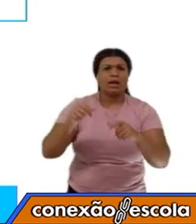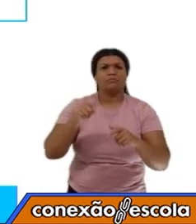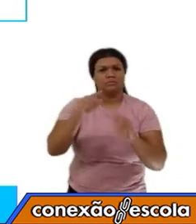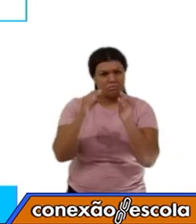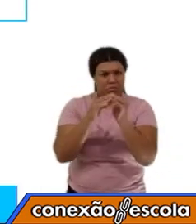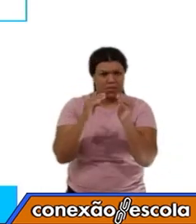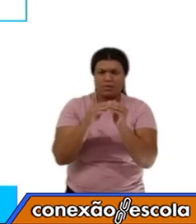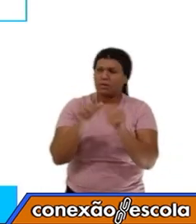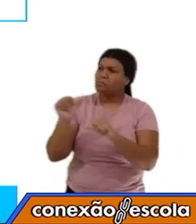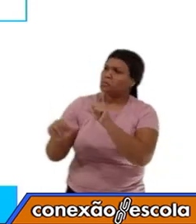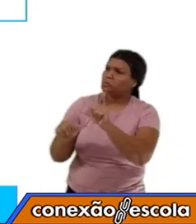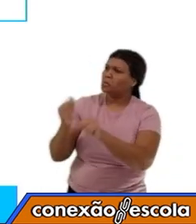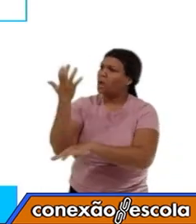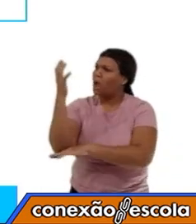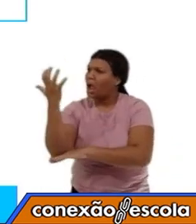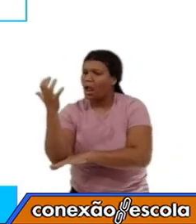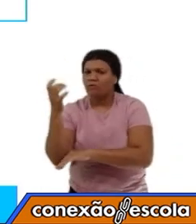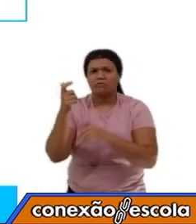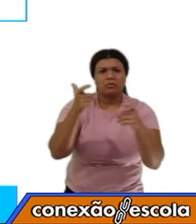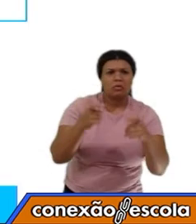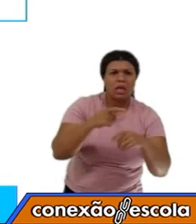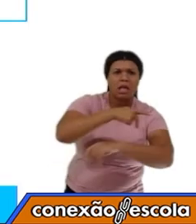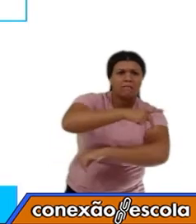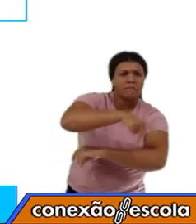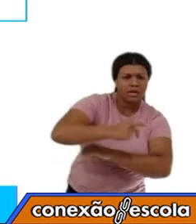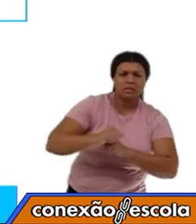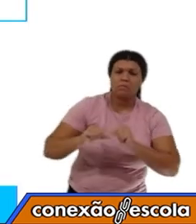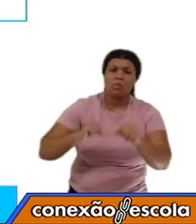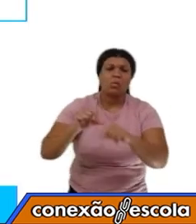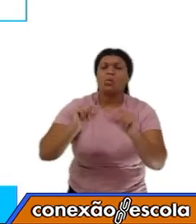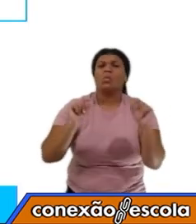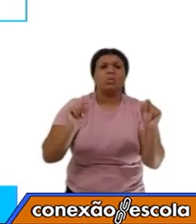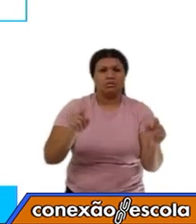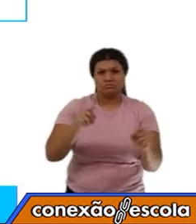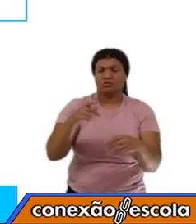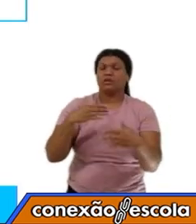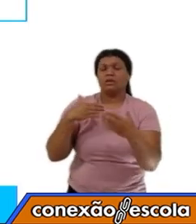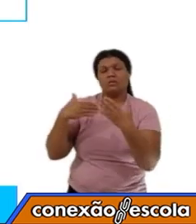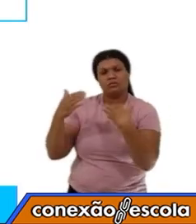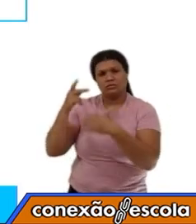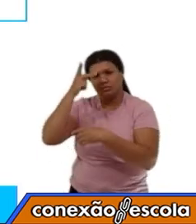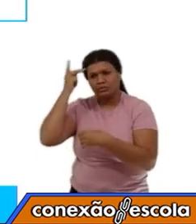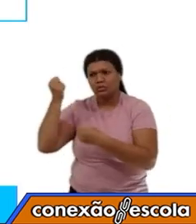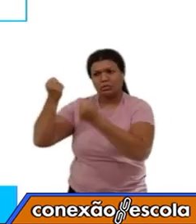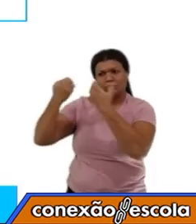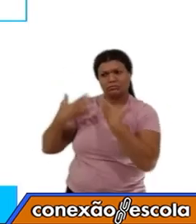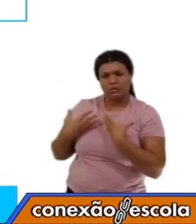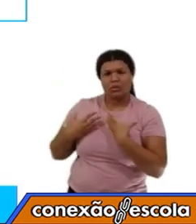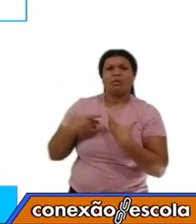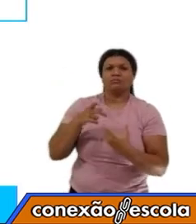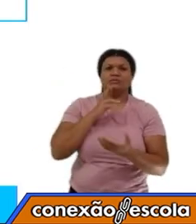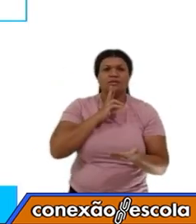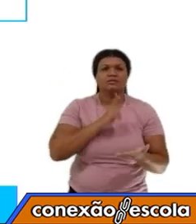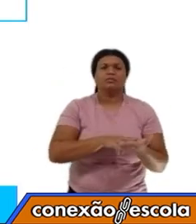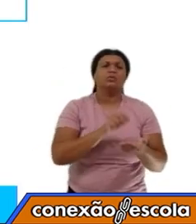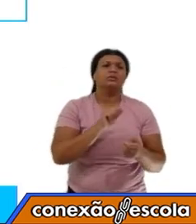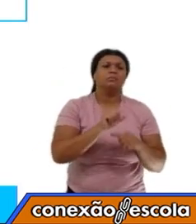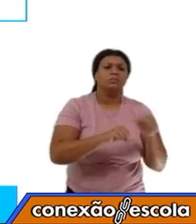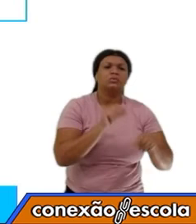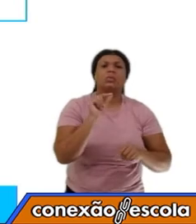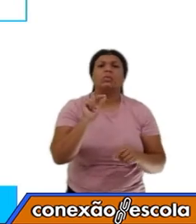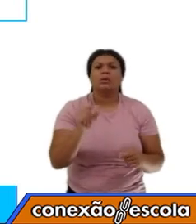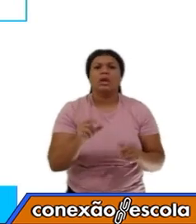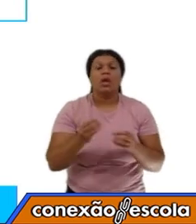De acordo com as pessoas que você conversou, responda. Essa perguntinha, o que mudou nessas paisagens?